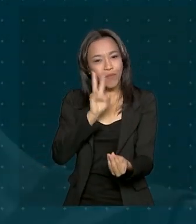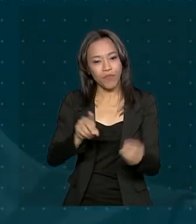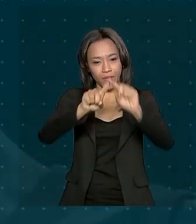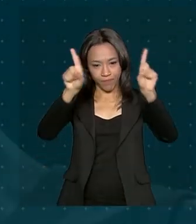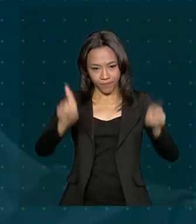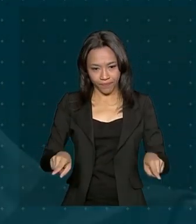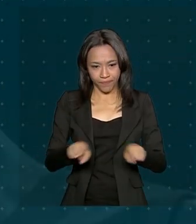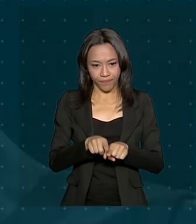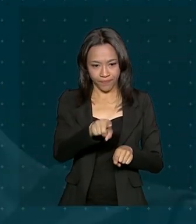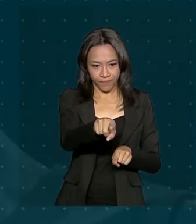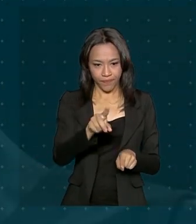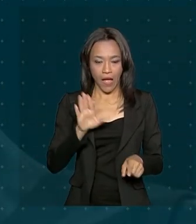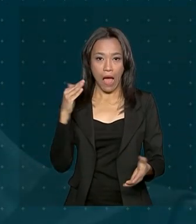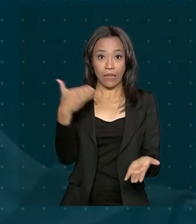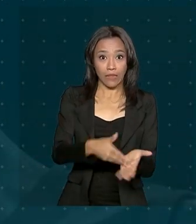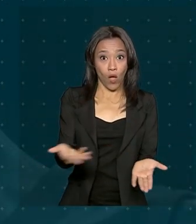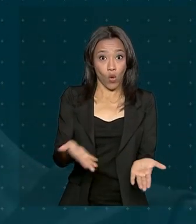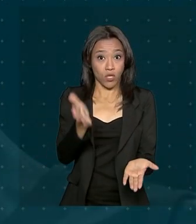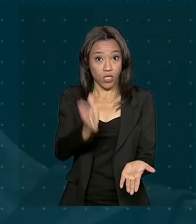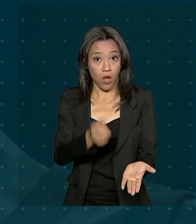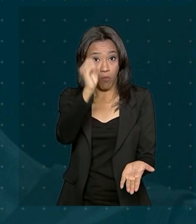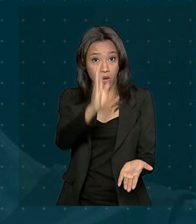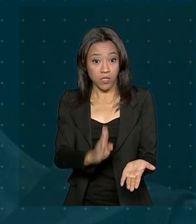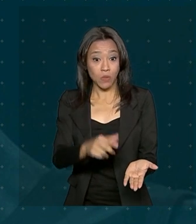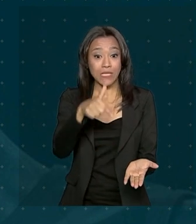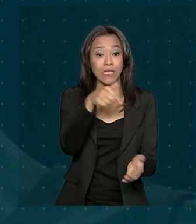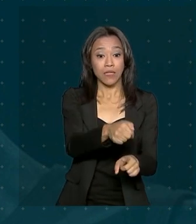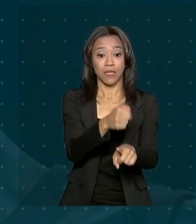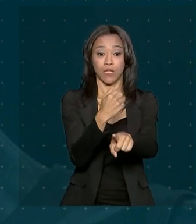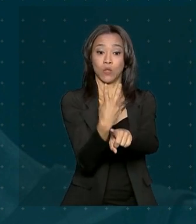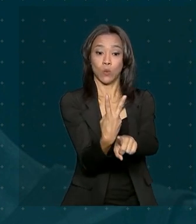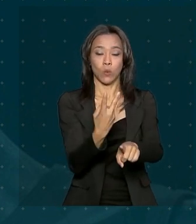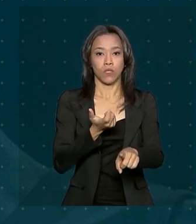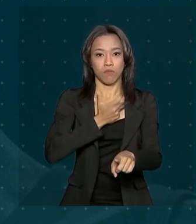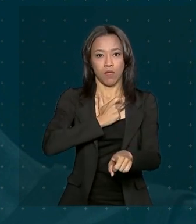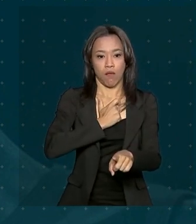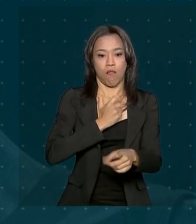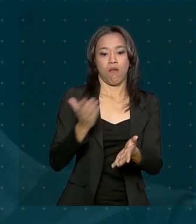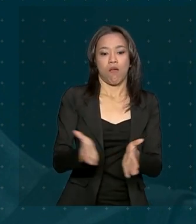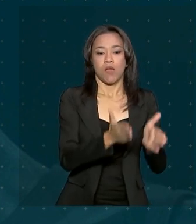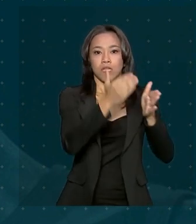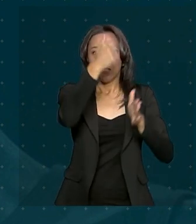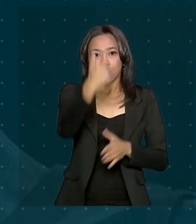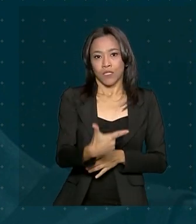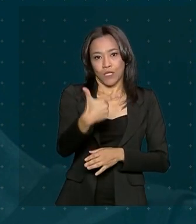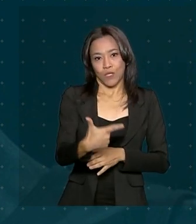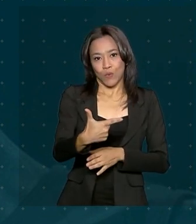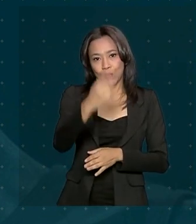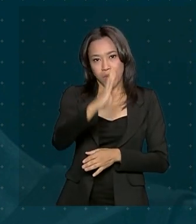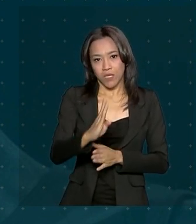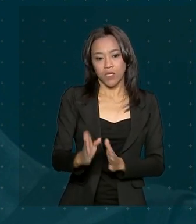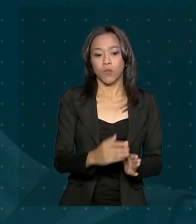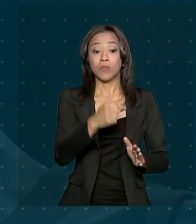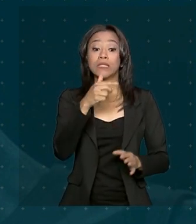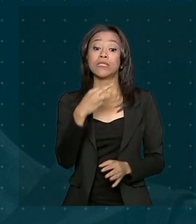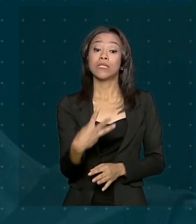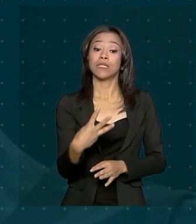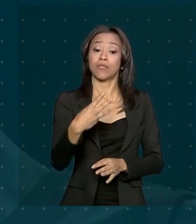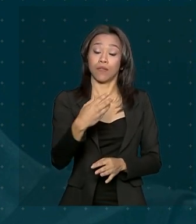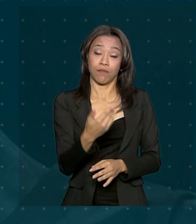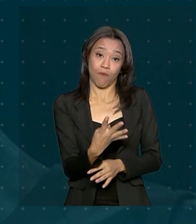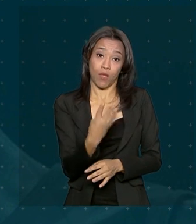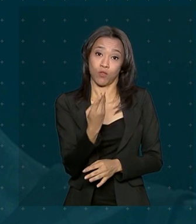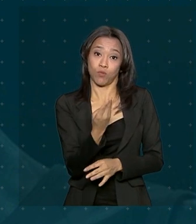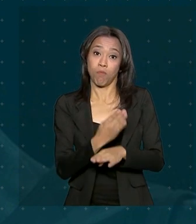medalhas. Até agora, o Brasil já conquistou 72 e passou para o segundo lugar. São 34 de bronze,